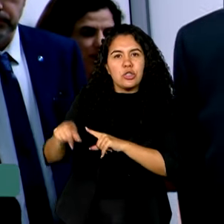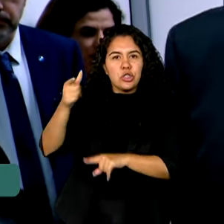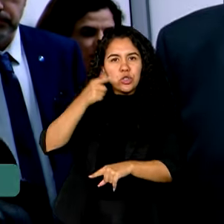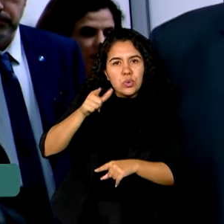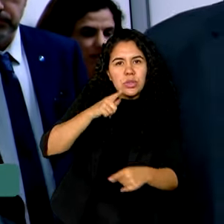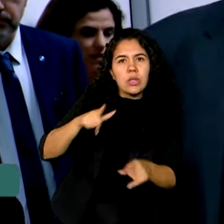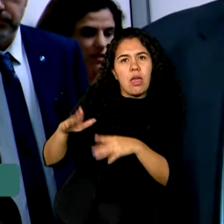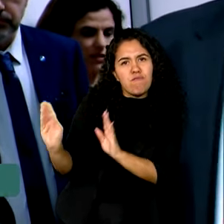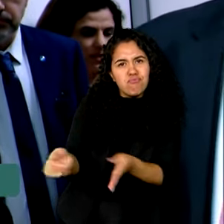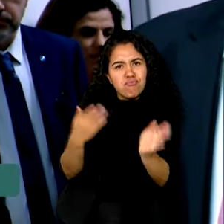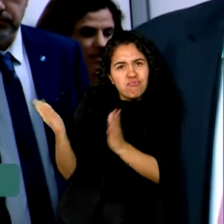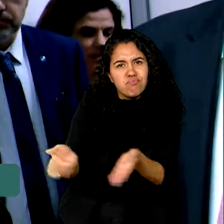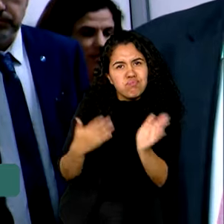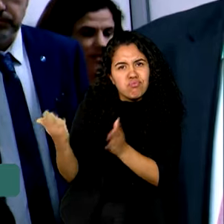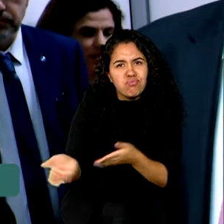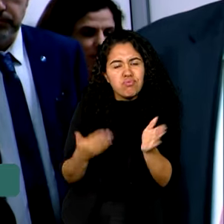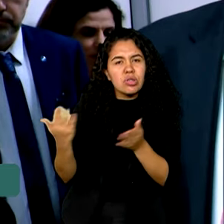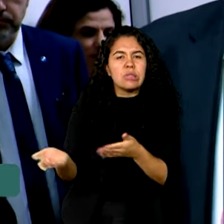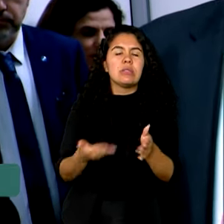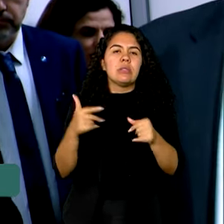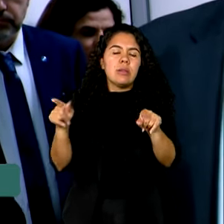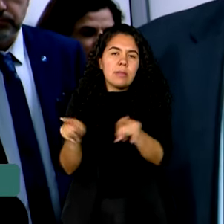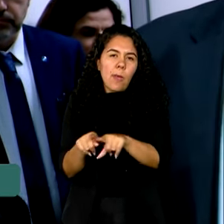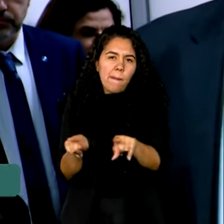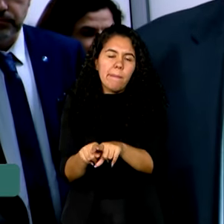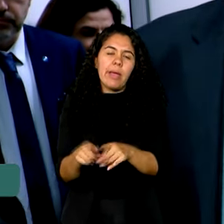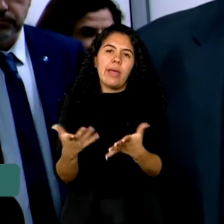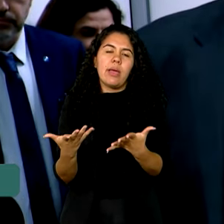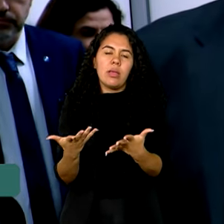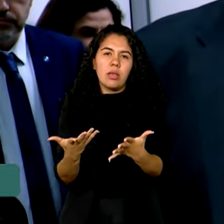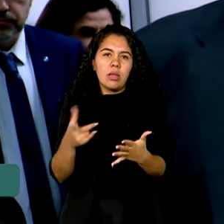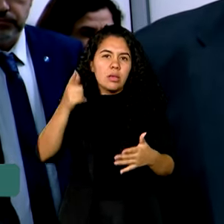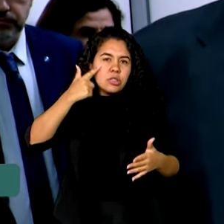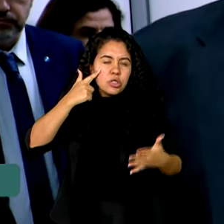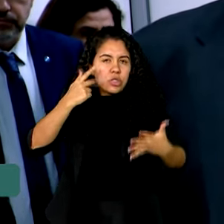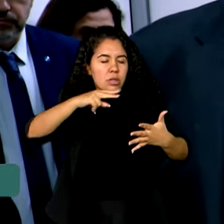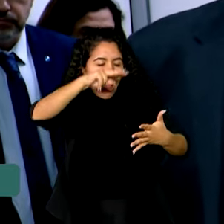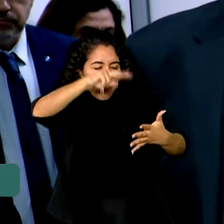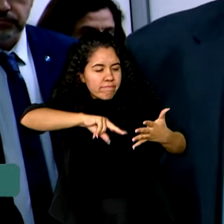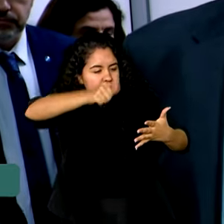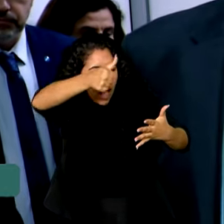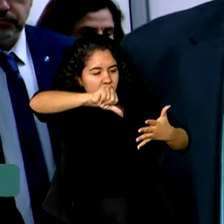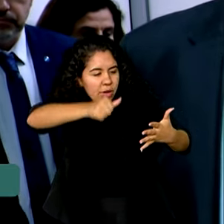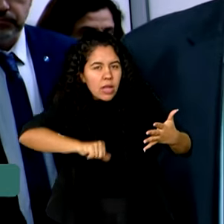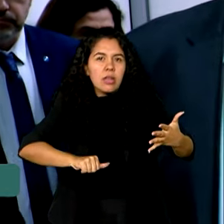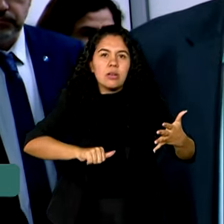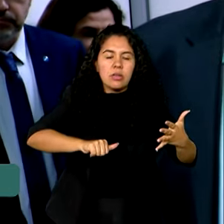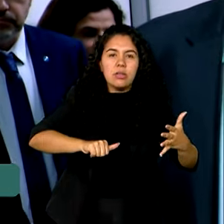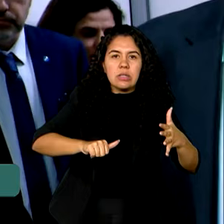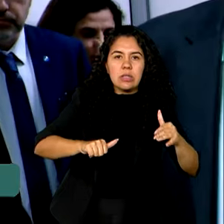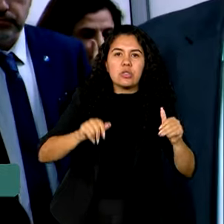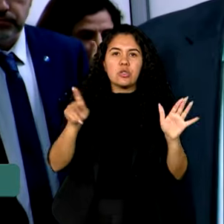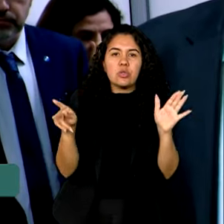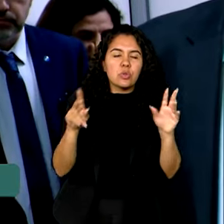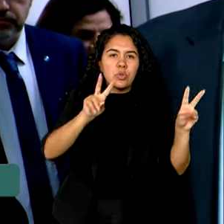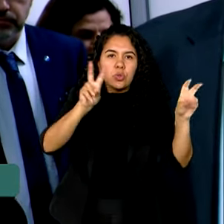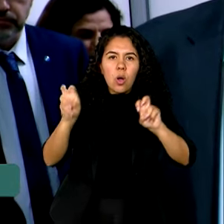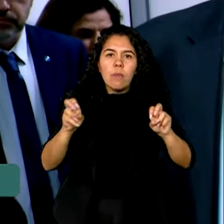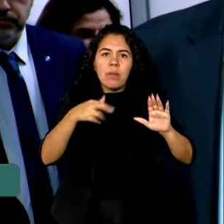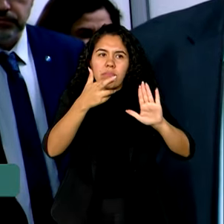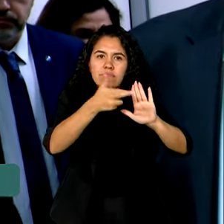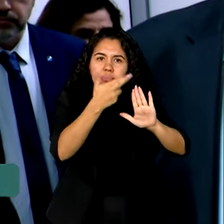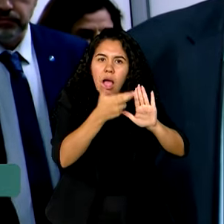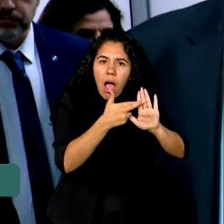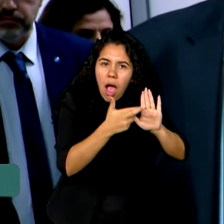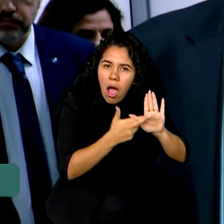processos, na modernização também, revisão de algumas eventuais sobreposições normativas, enfim.